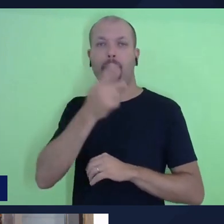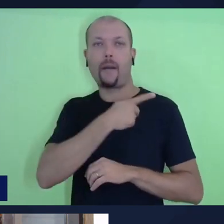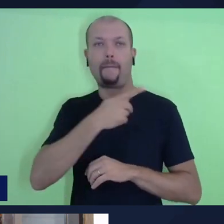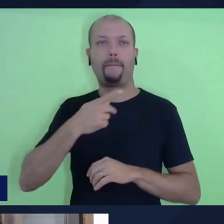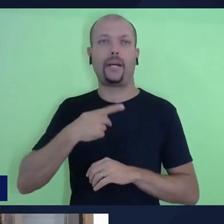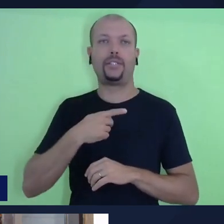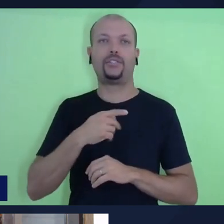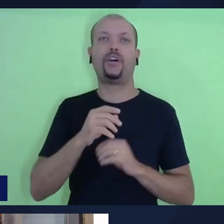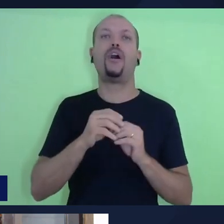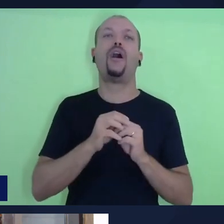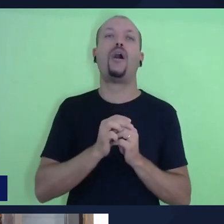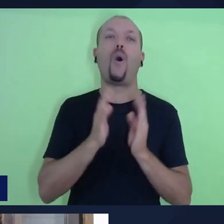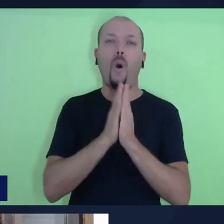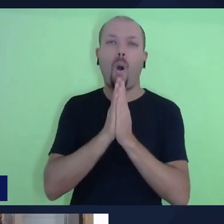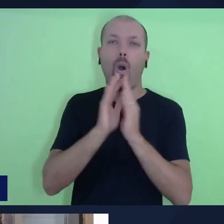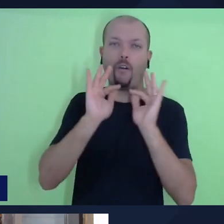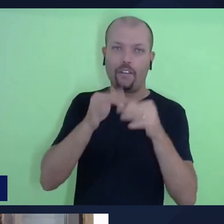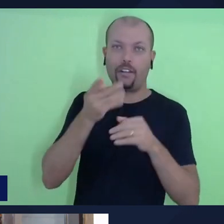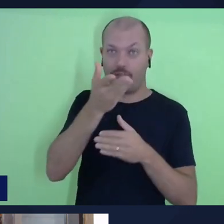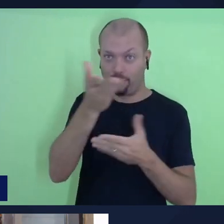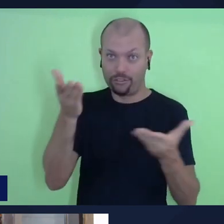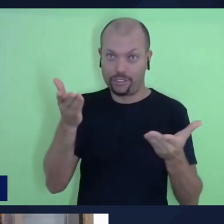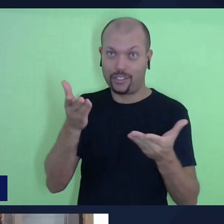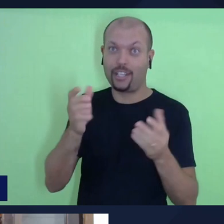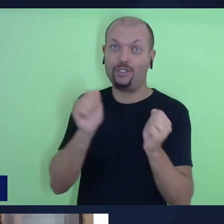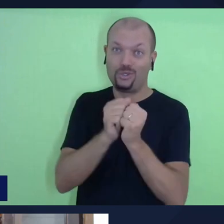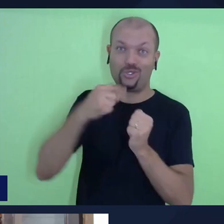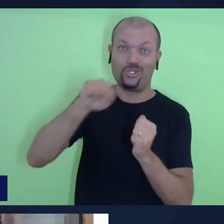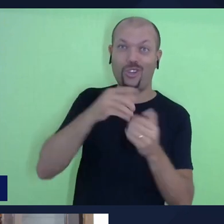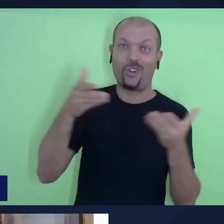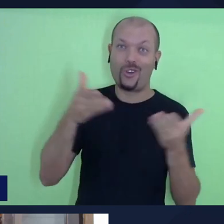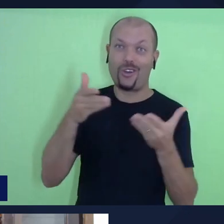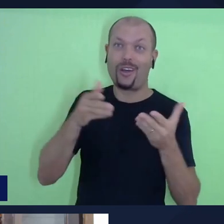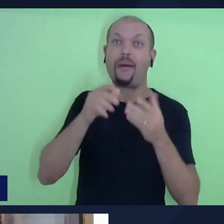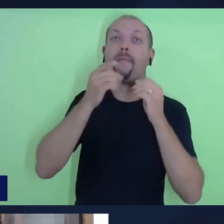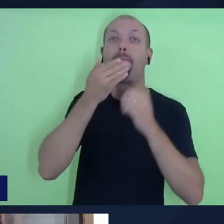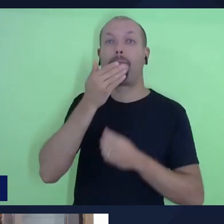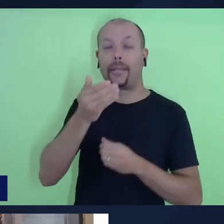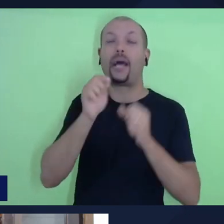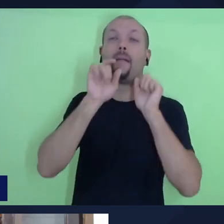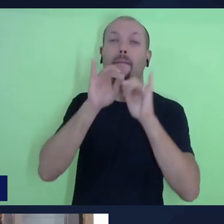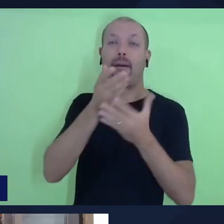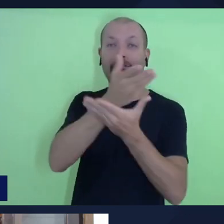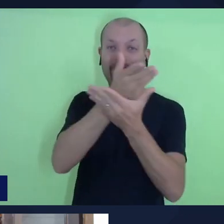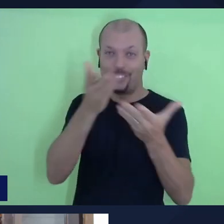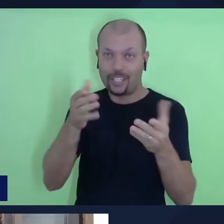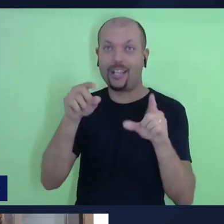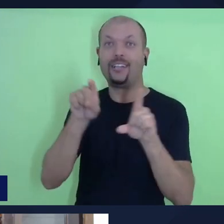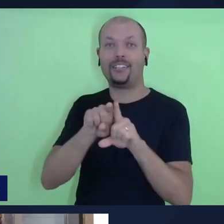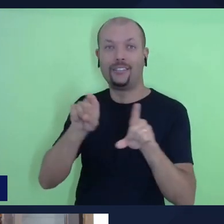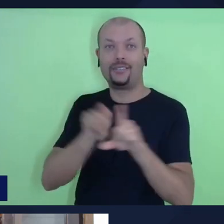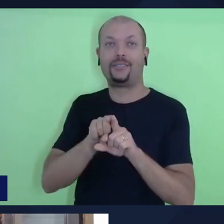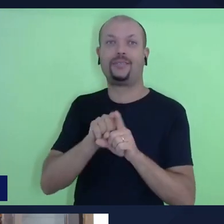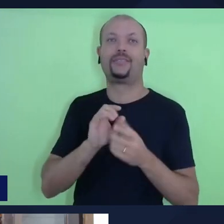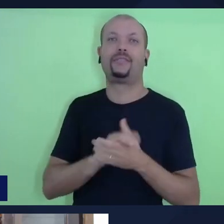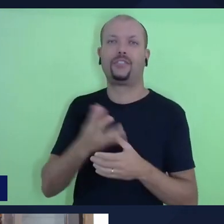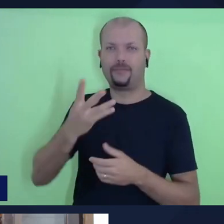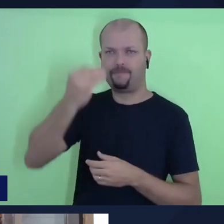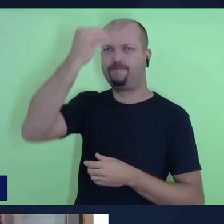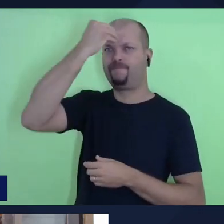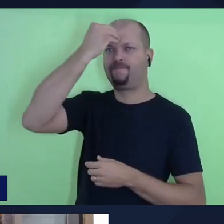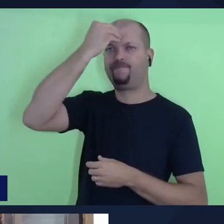fazer a oração final para você que nos acompanha, pedindo que ele abençoe você e que você internalize esses